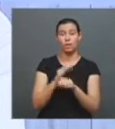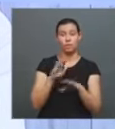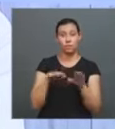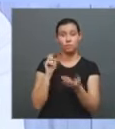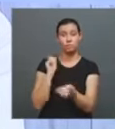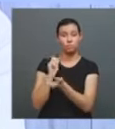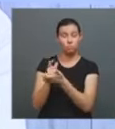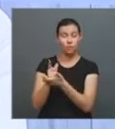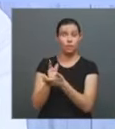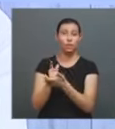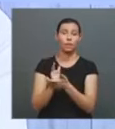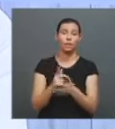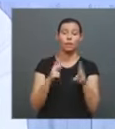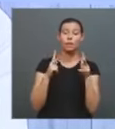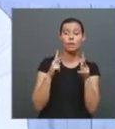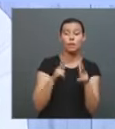digital.